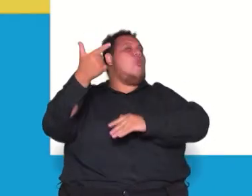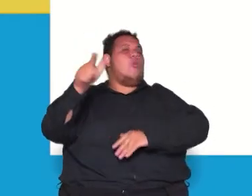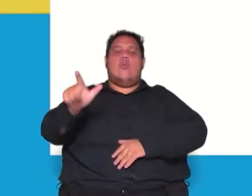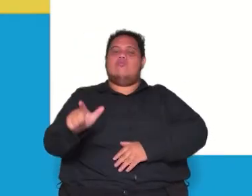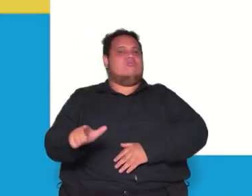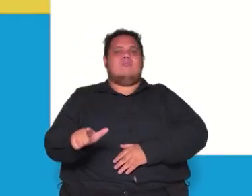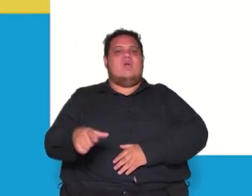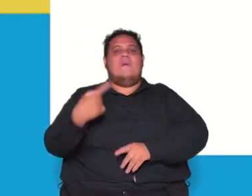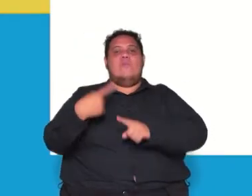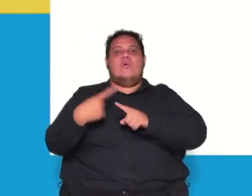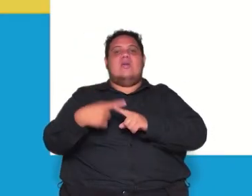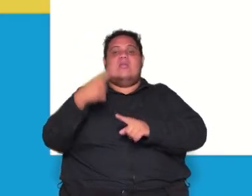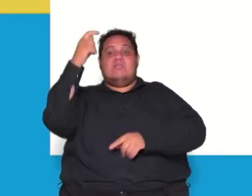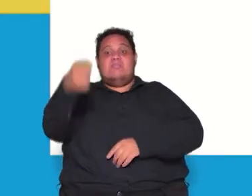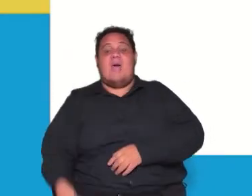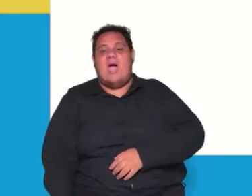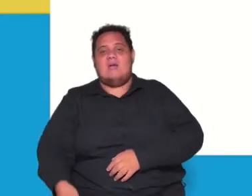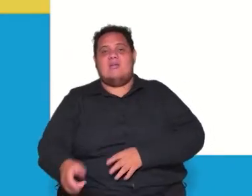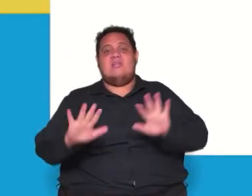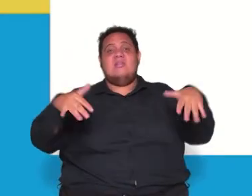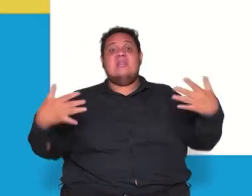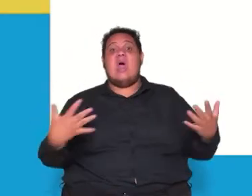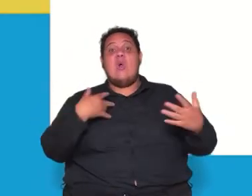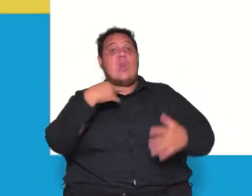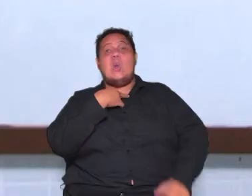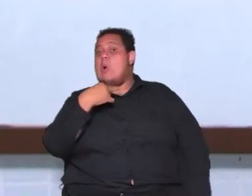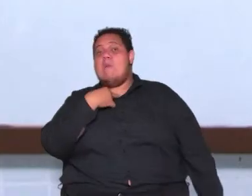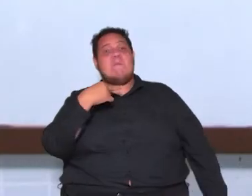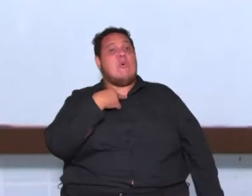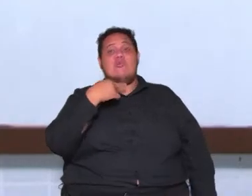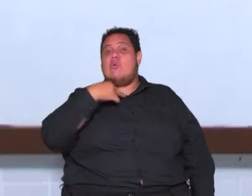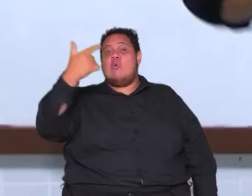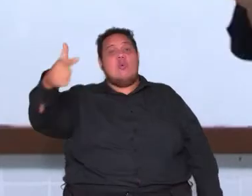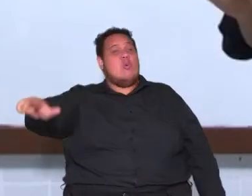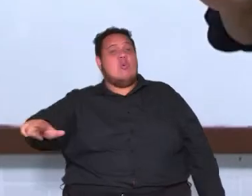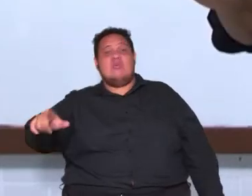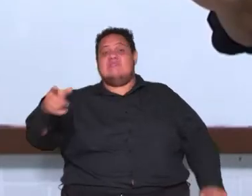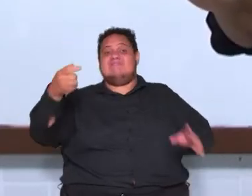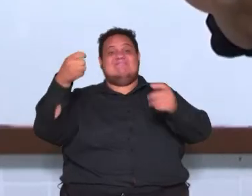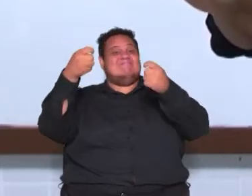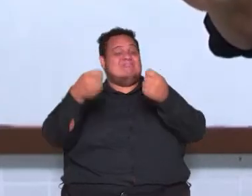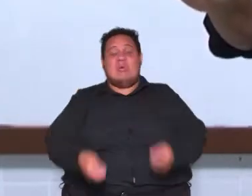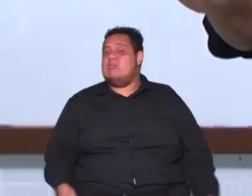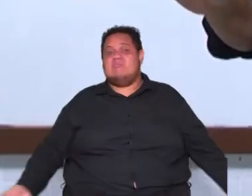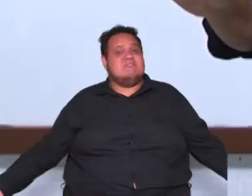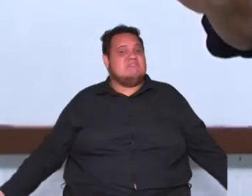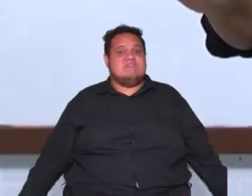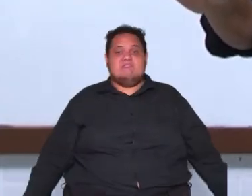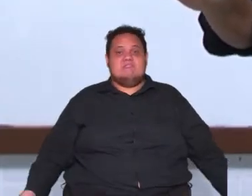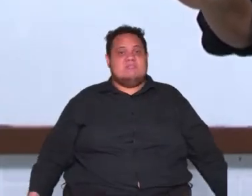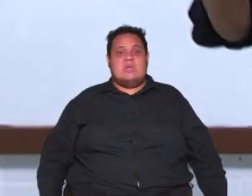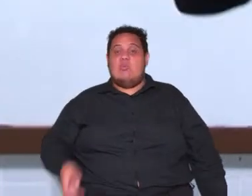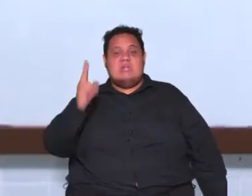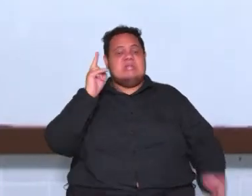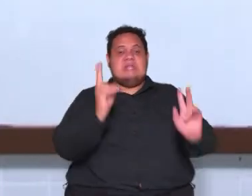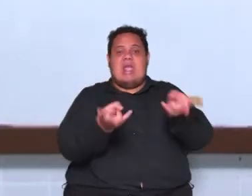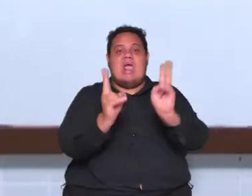tiver há abuso de poder então o executivo não pode ficar acima dos outros poderes e assim sucessivamente